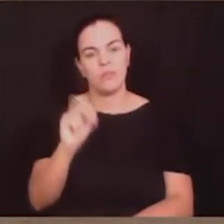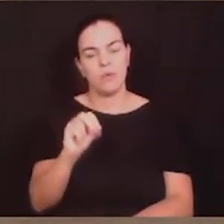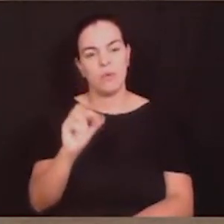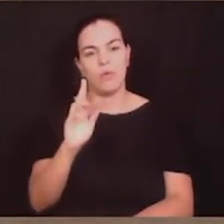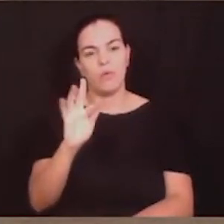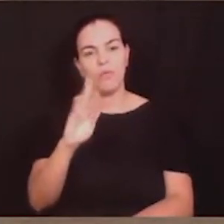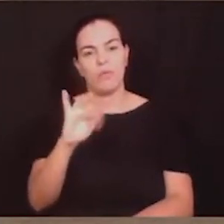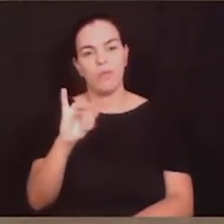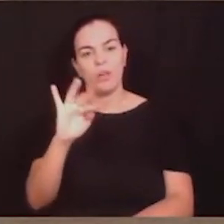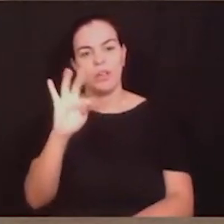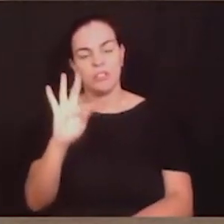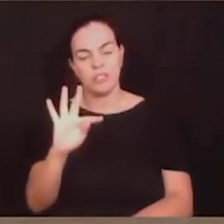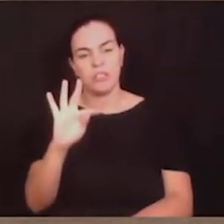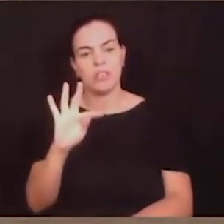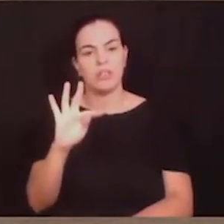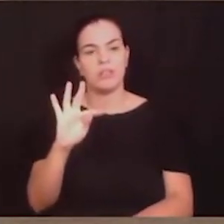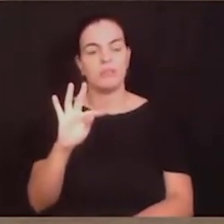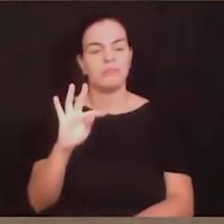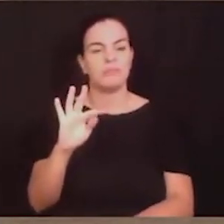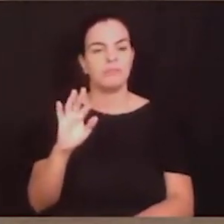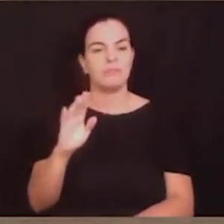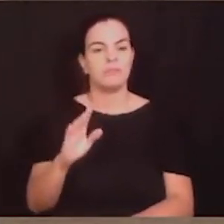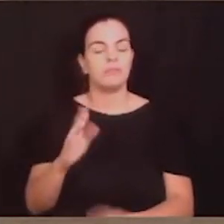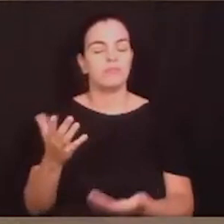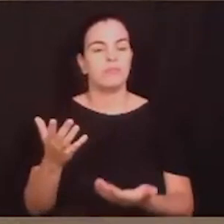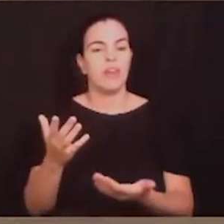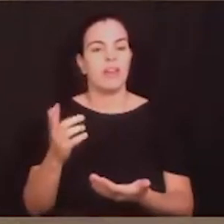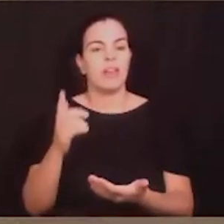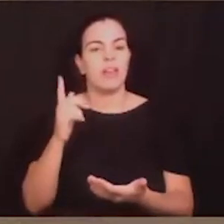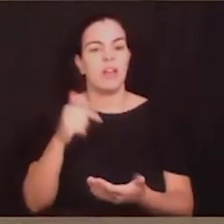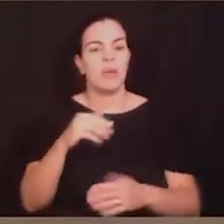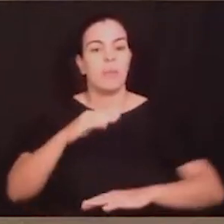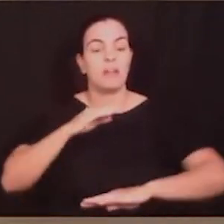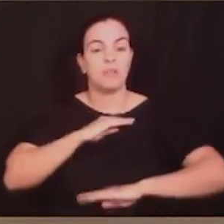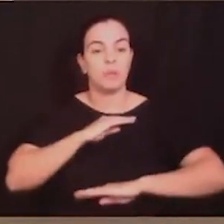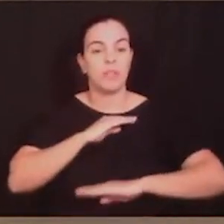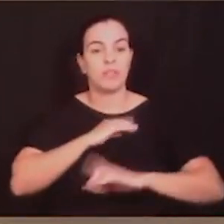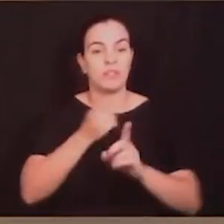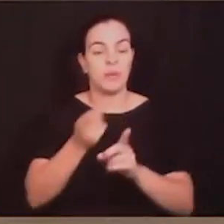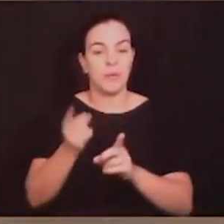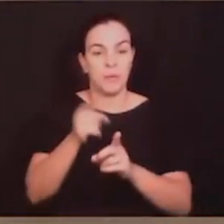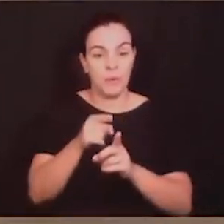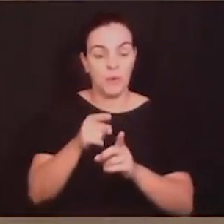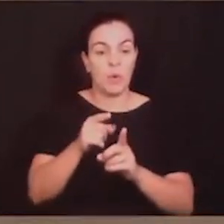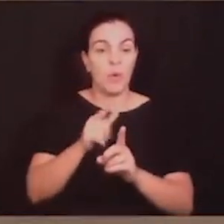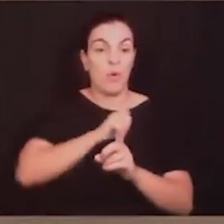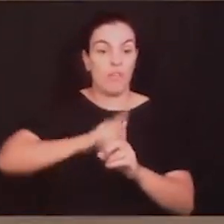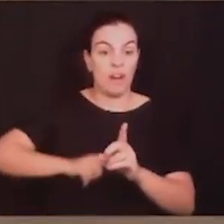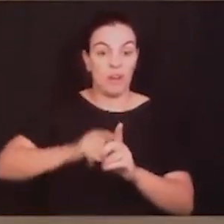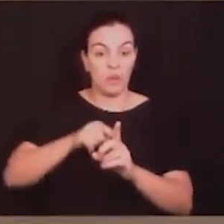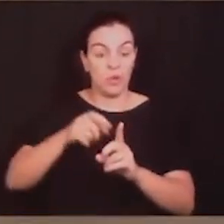foi uma consequência de um ato do ex-governador Beto Richa. Todos sabem, foi uma coisa